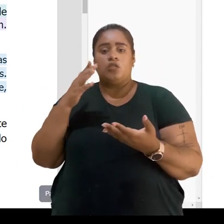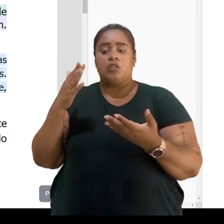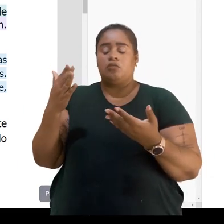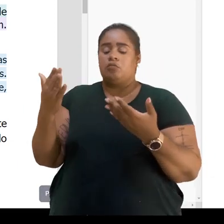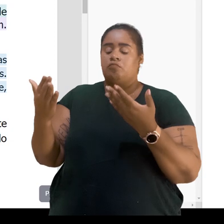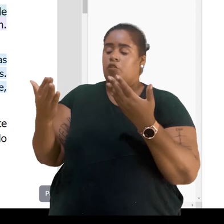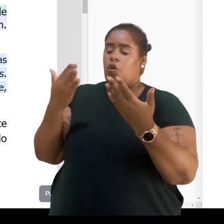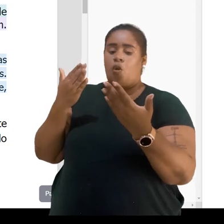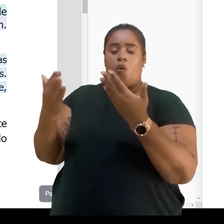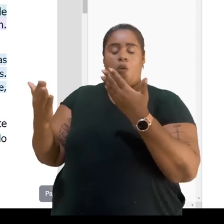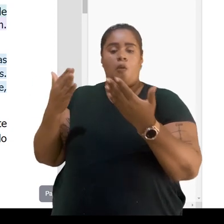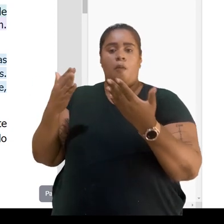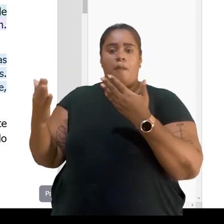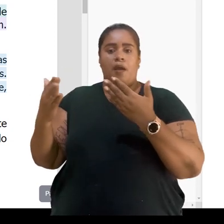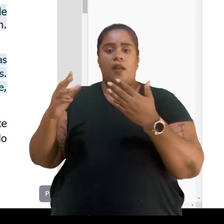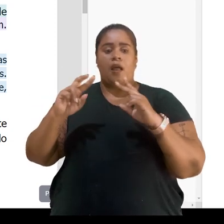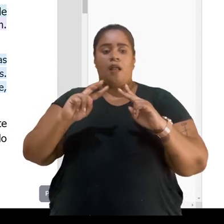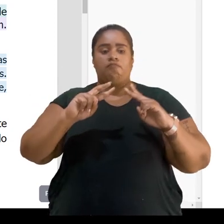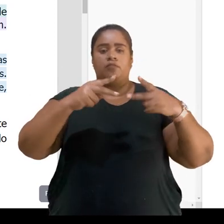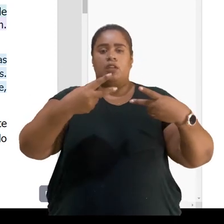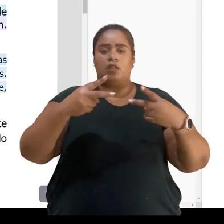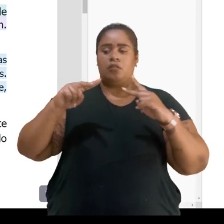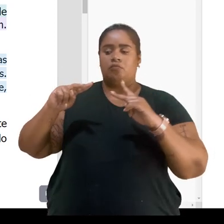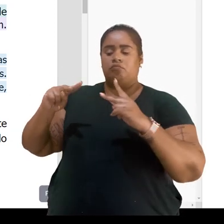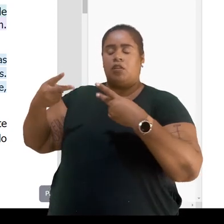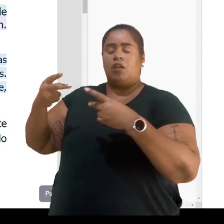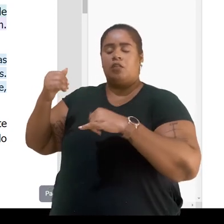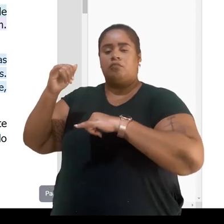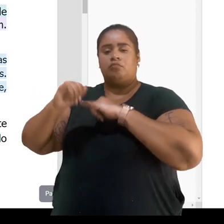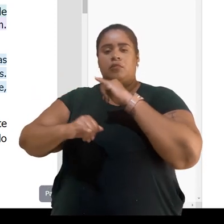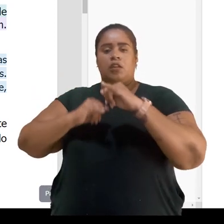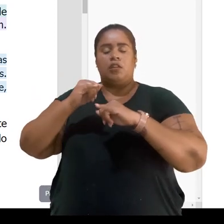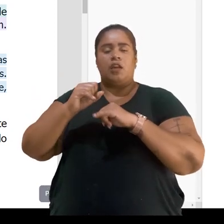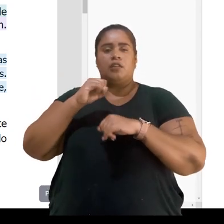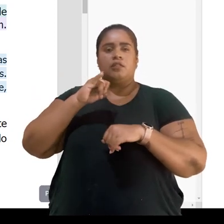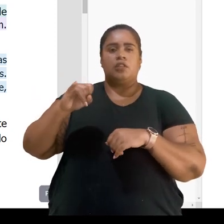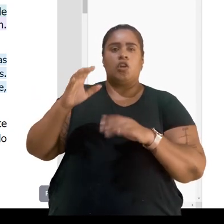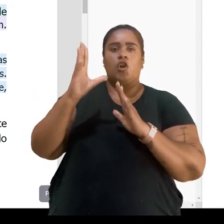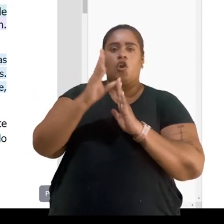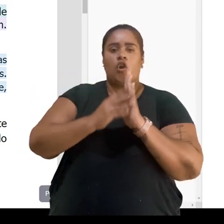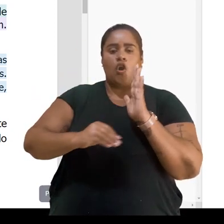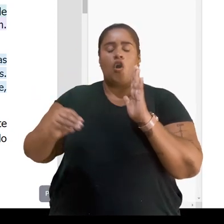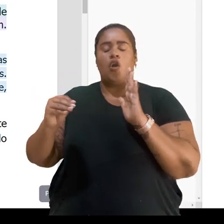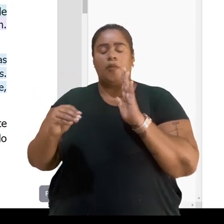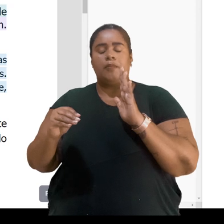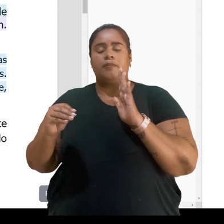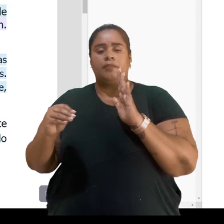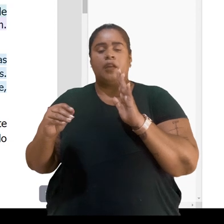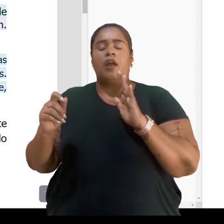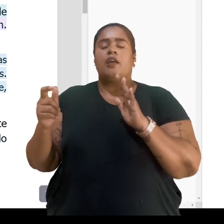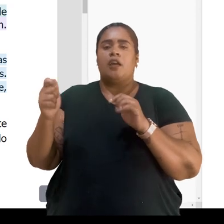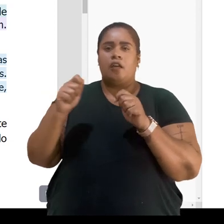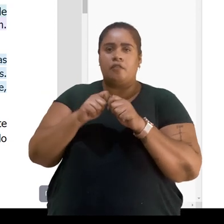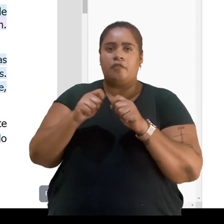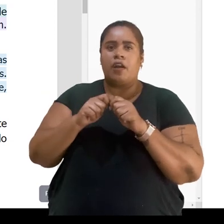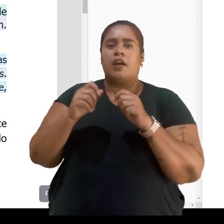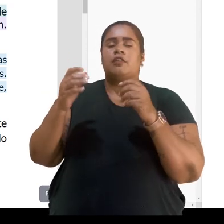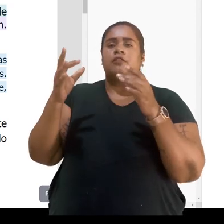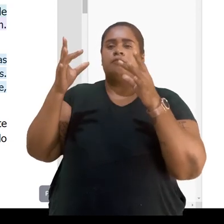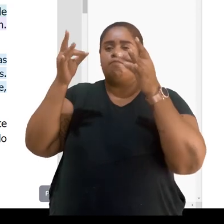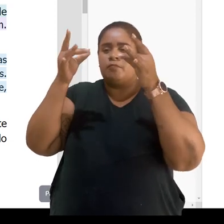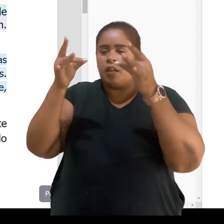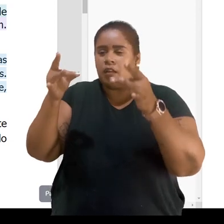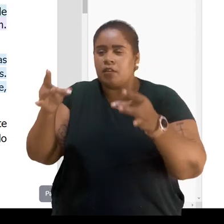similaridade pode ser conferida em cada link, em cada site. E eu consigo então fazer uma análise